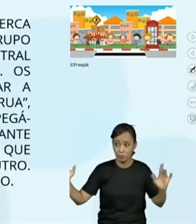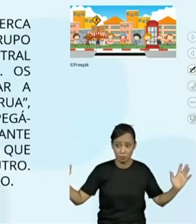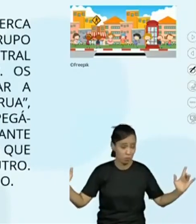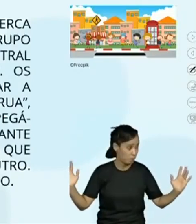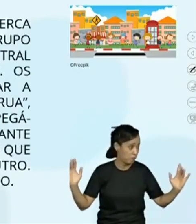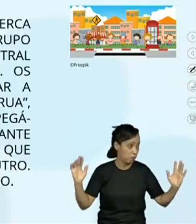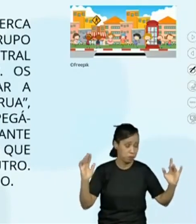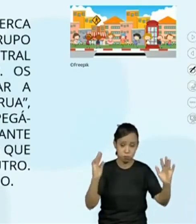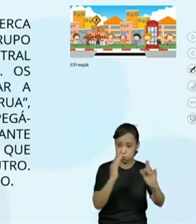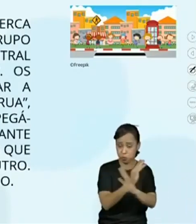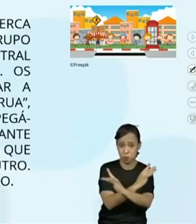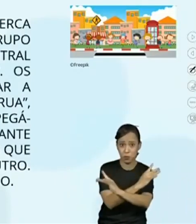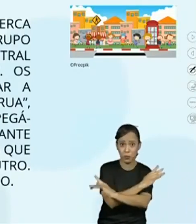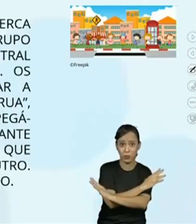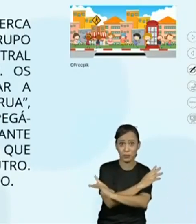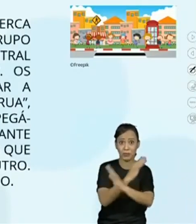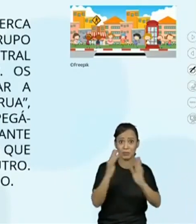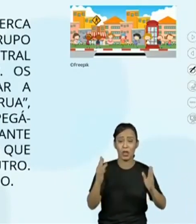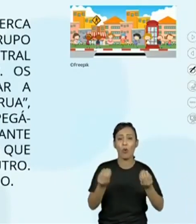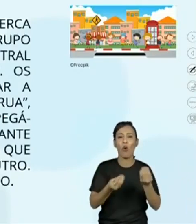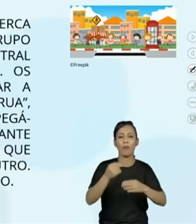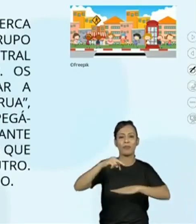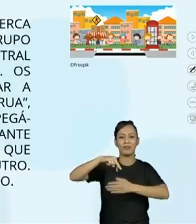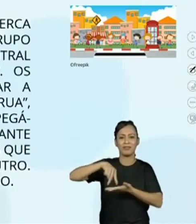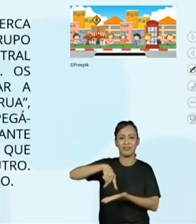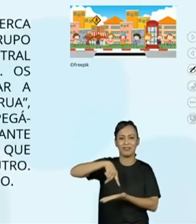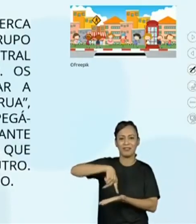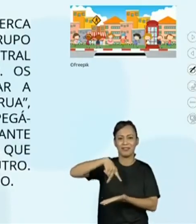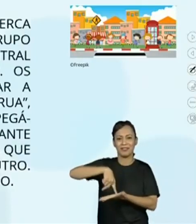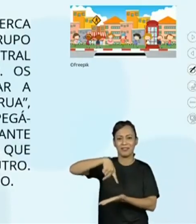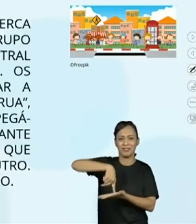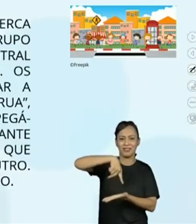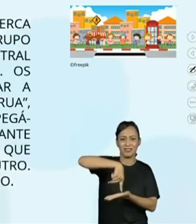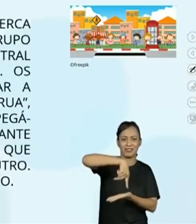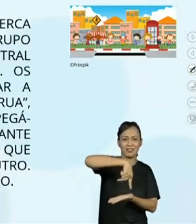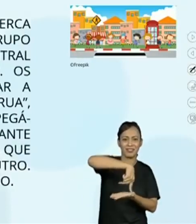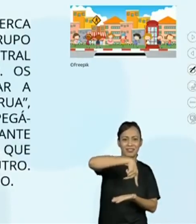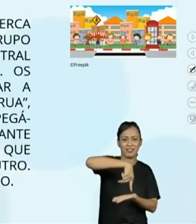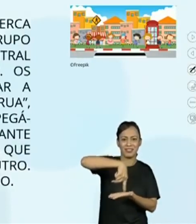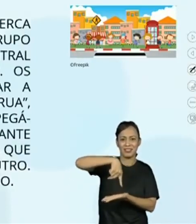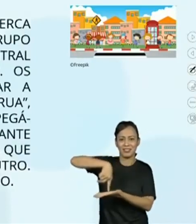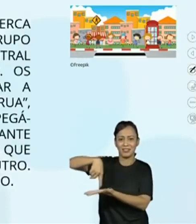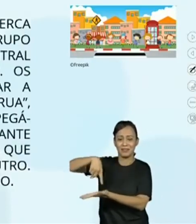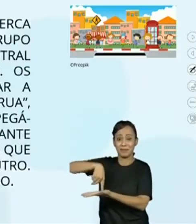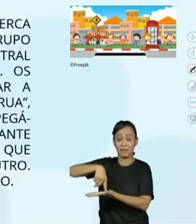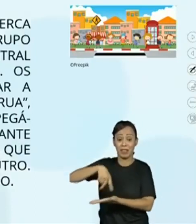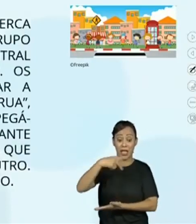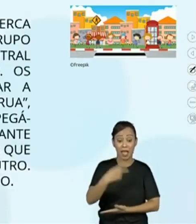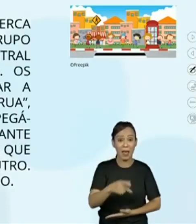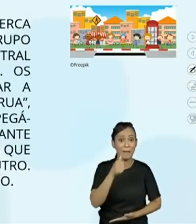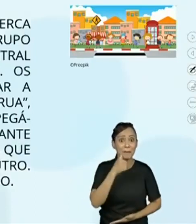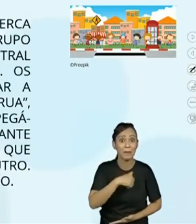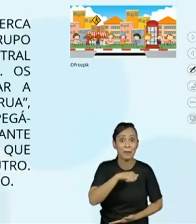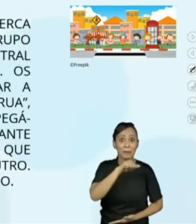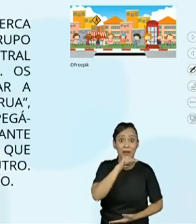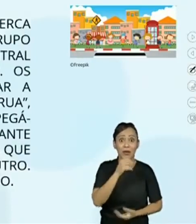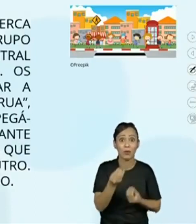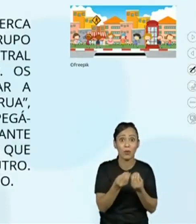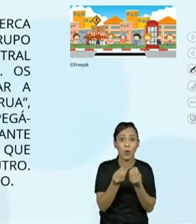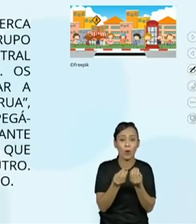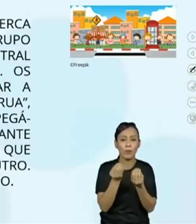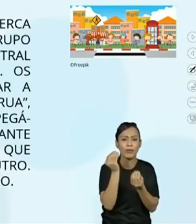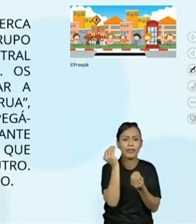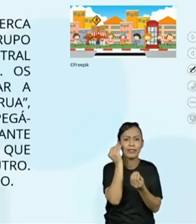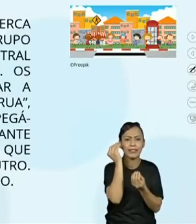pulando em uma perna, pulando em uma perna. A mãe da rua, que corre com